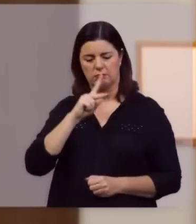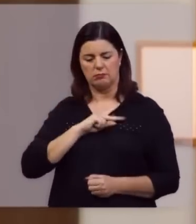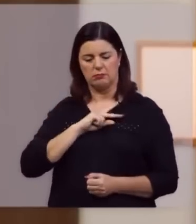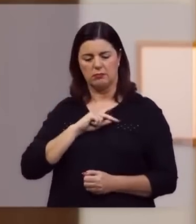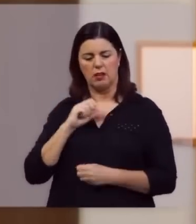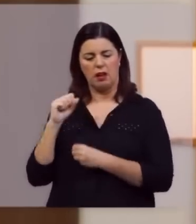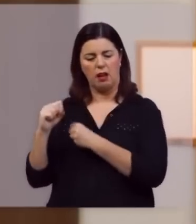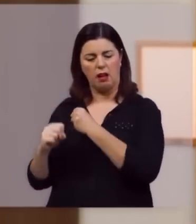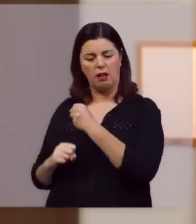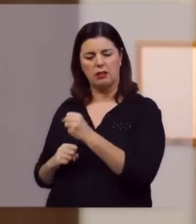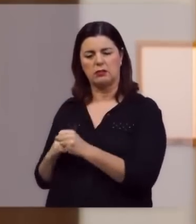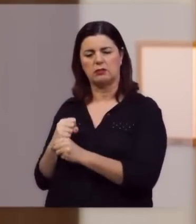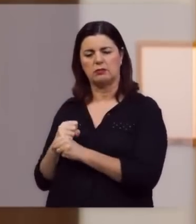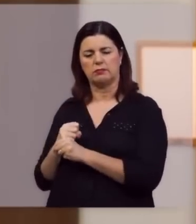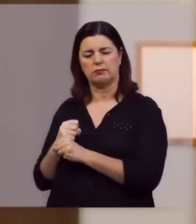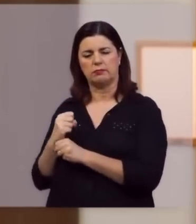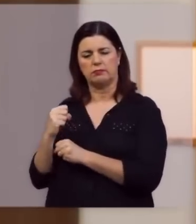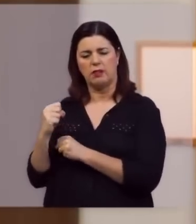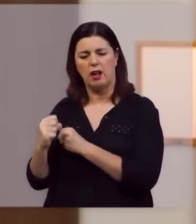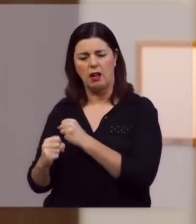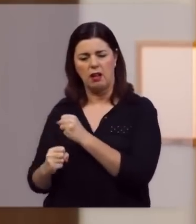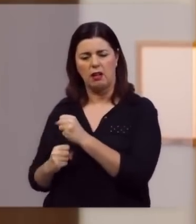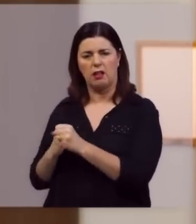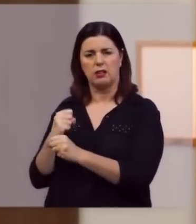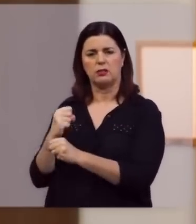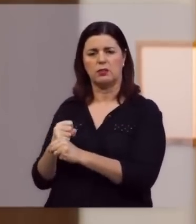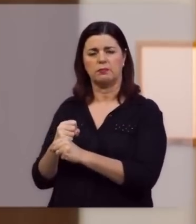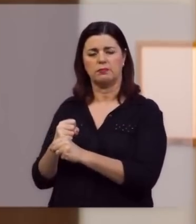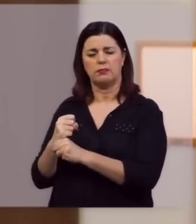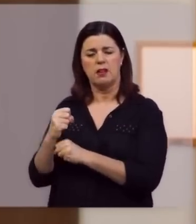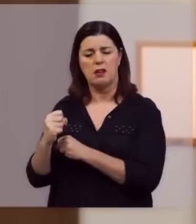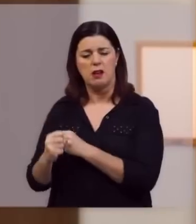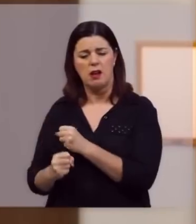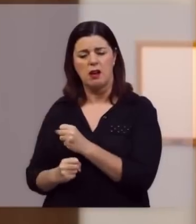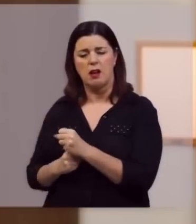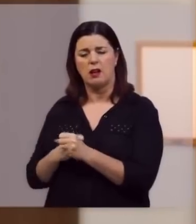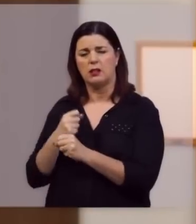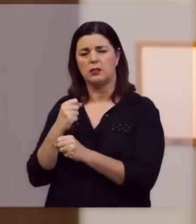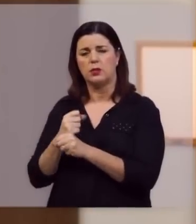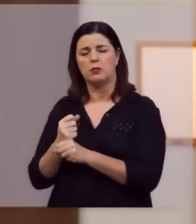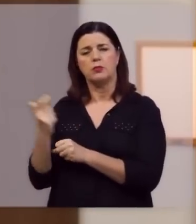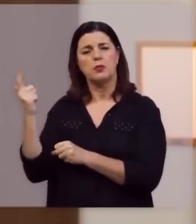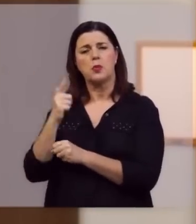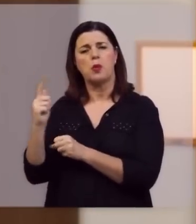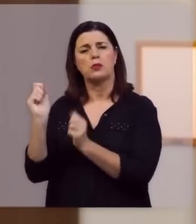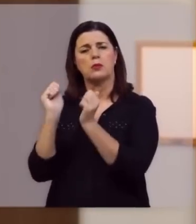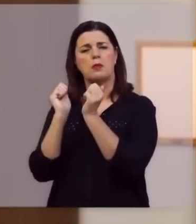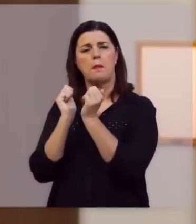passa ano, décadas, e ainda se mantém, prisioneiro,